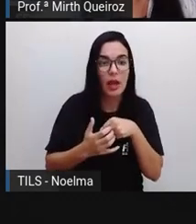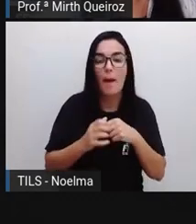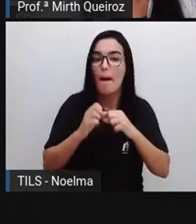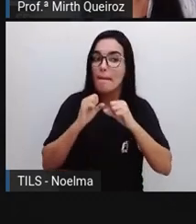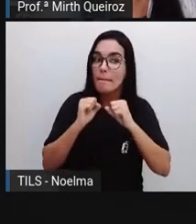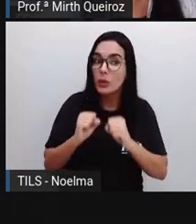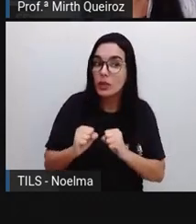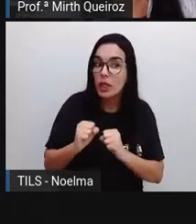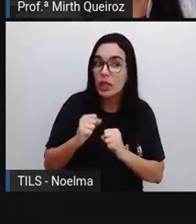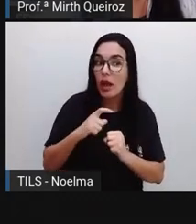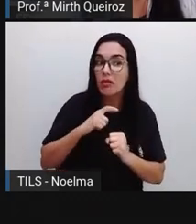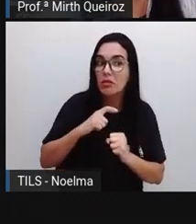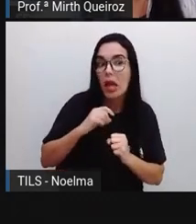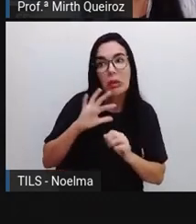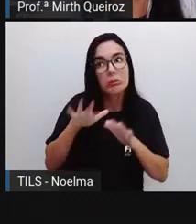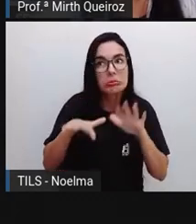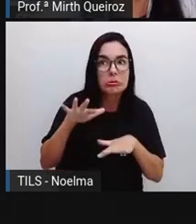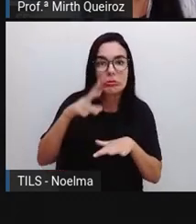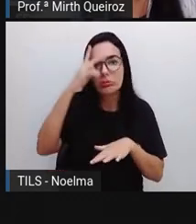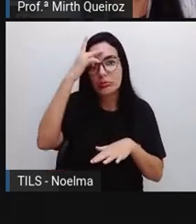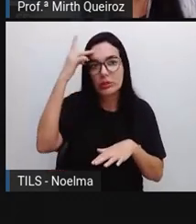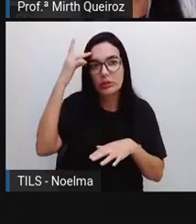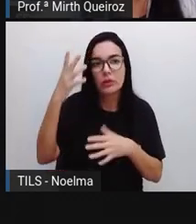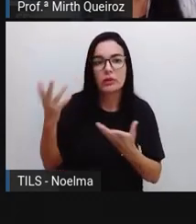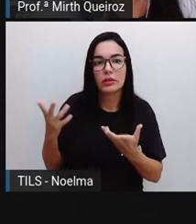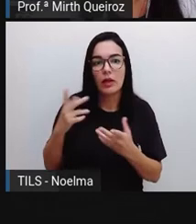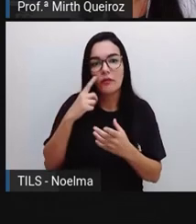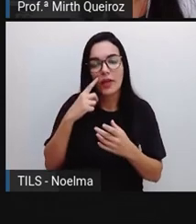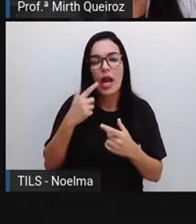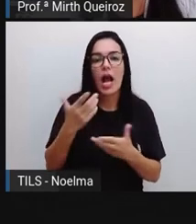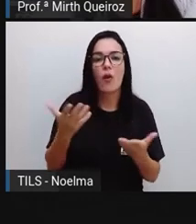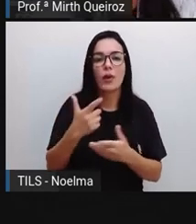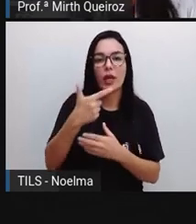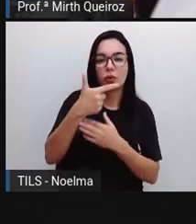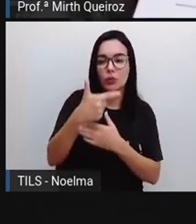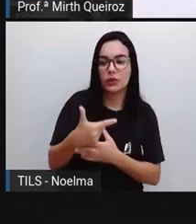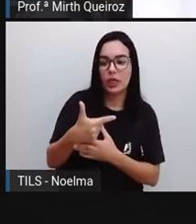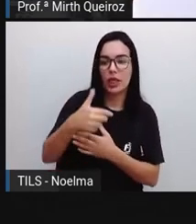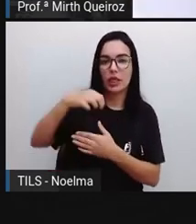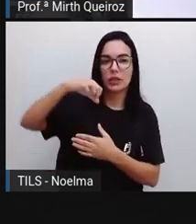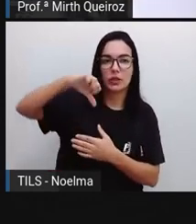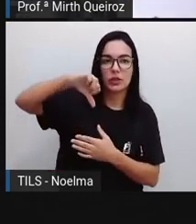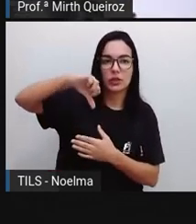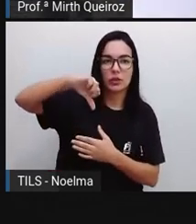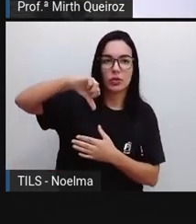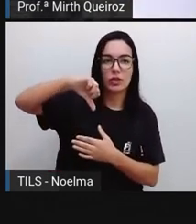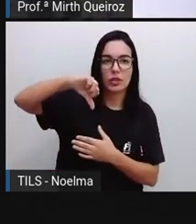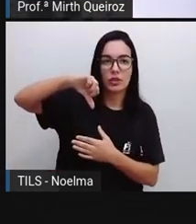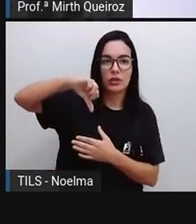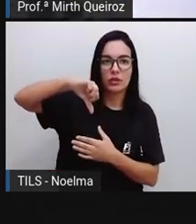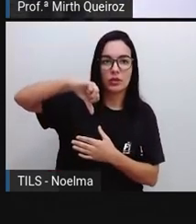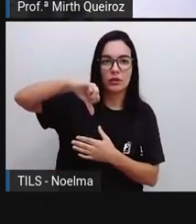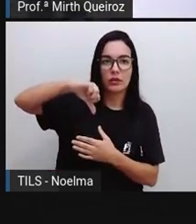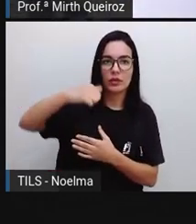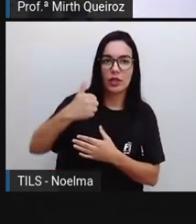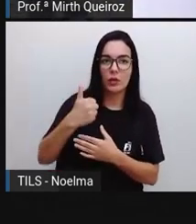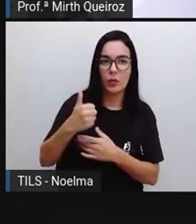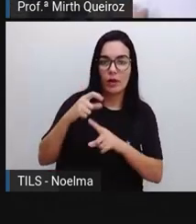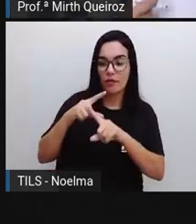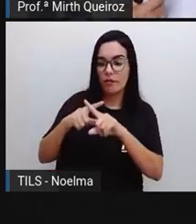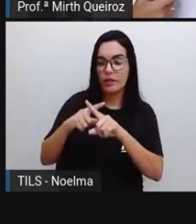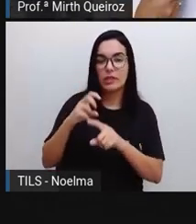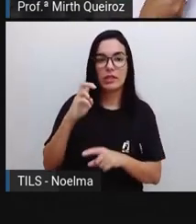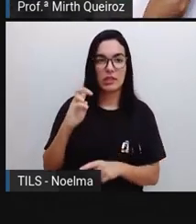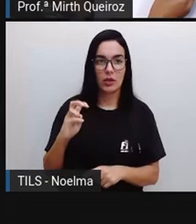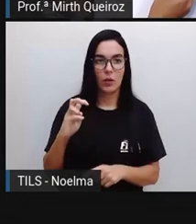Poderia haver, então, quantos casos? A gente vai pegar o cento e noventa e um e multiplicar por